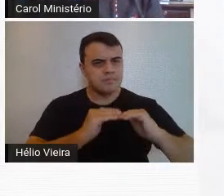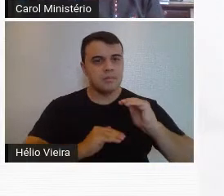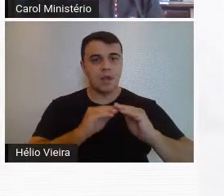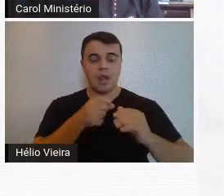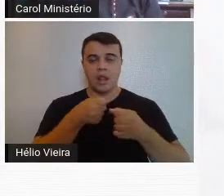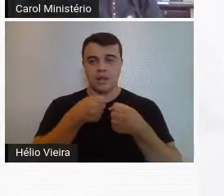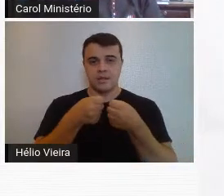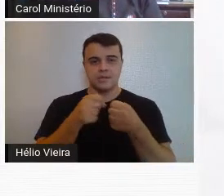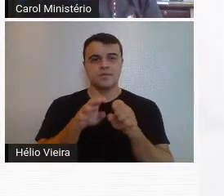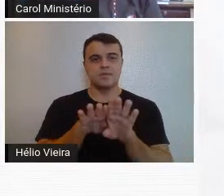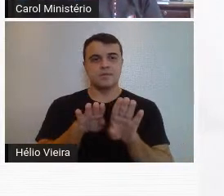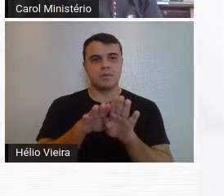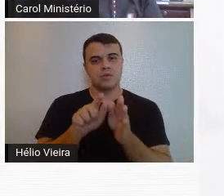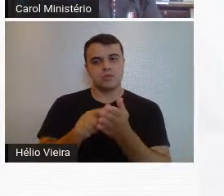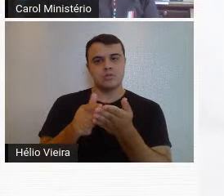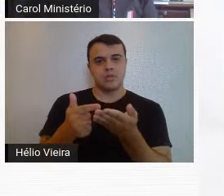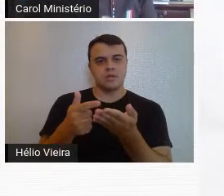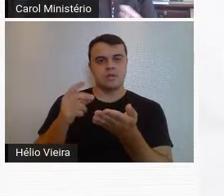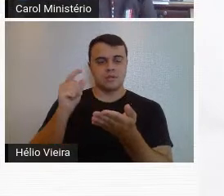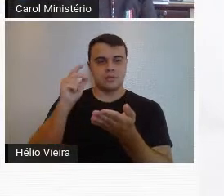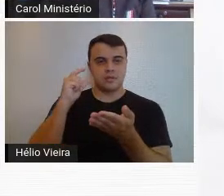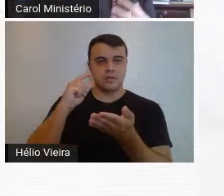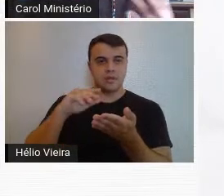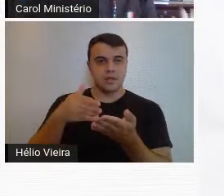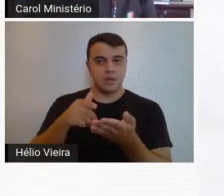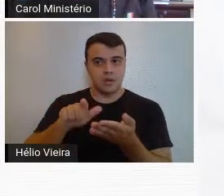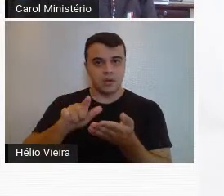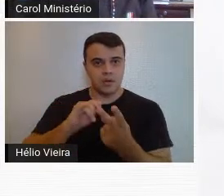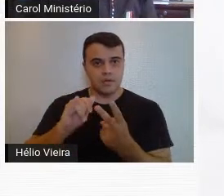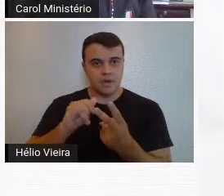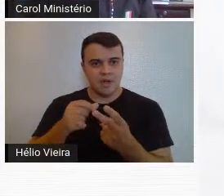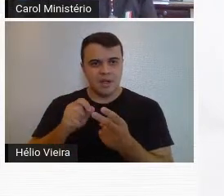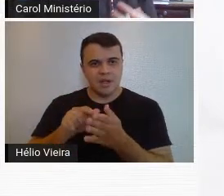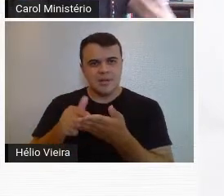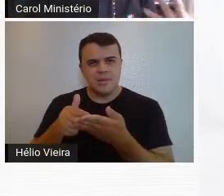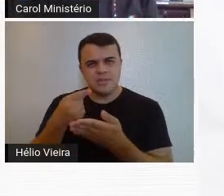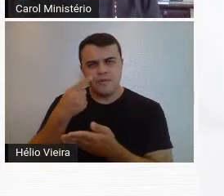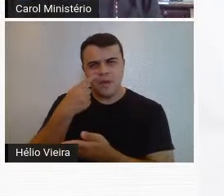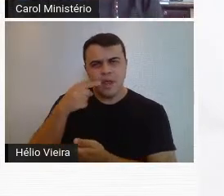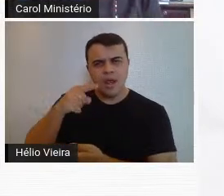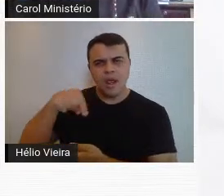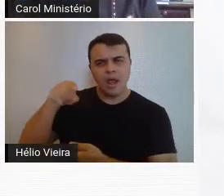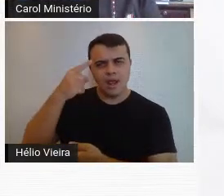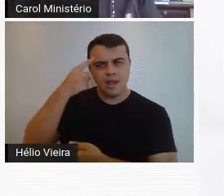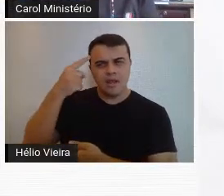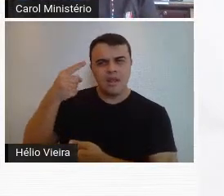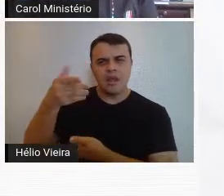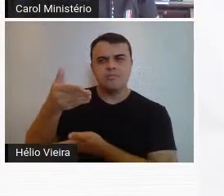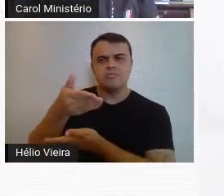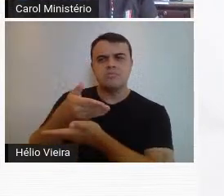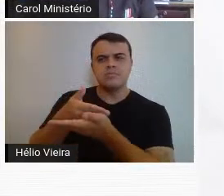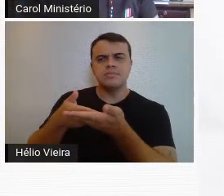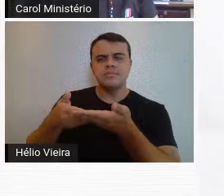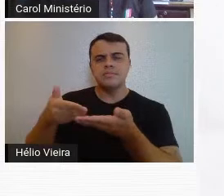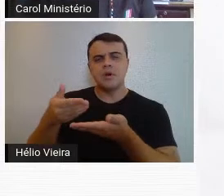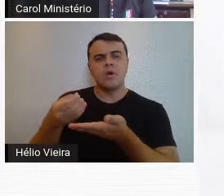entrevista também nos jornais na época, e outra coisa, a imprensa é importante para a gente ver como as ideias circulavam também,